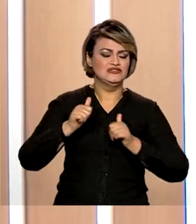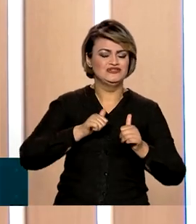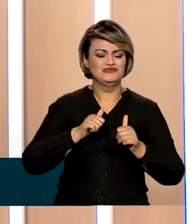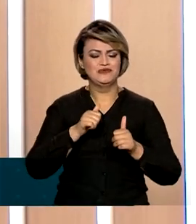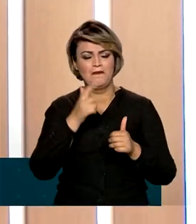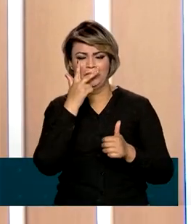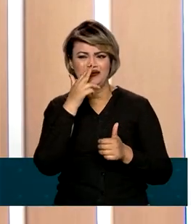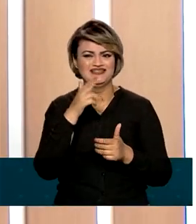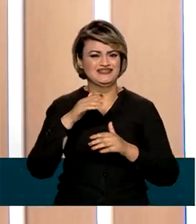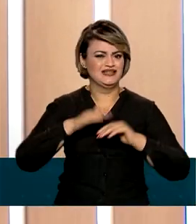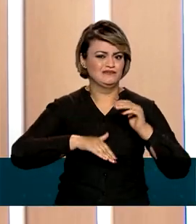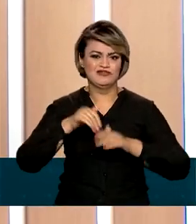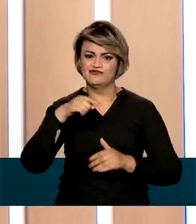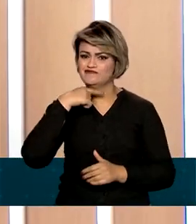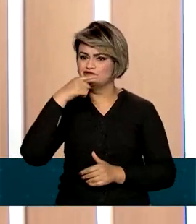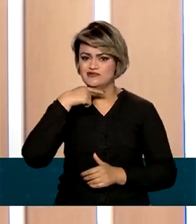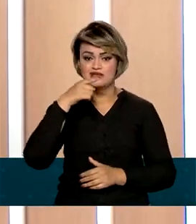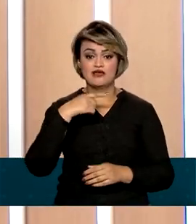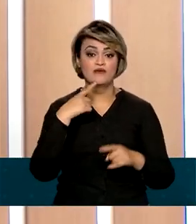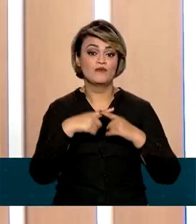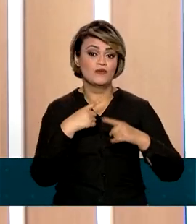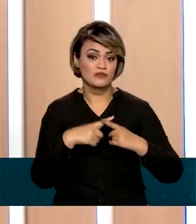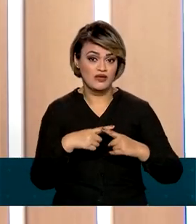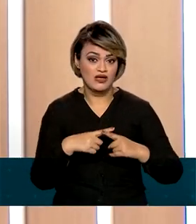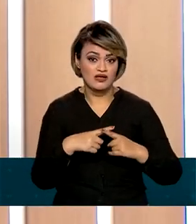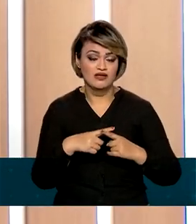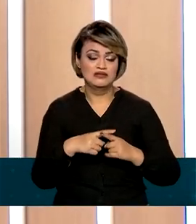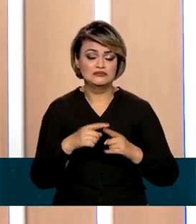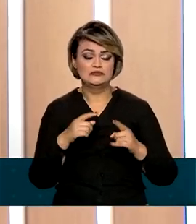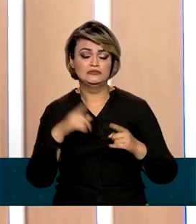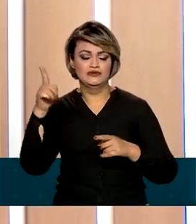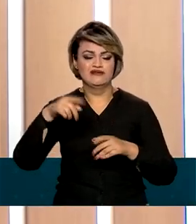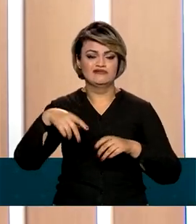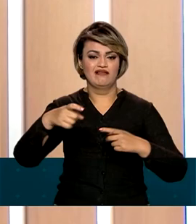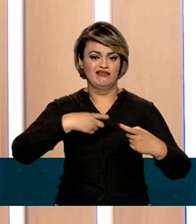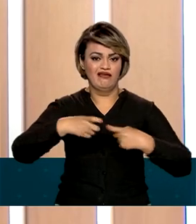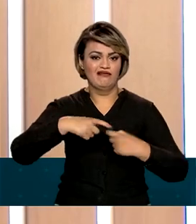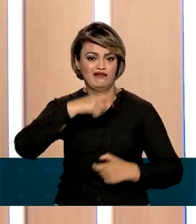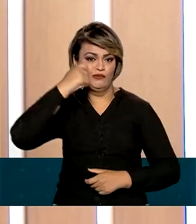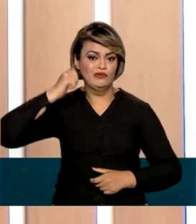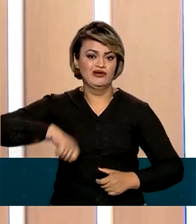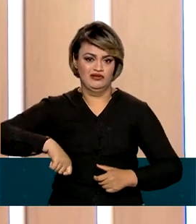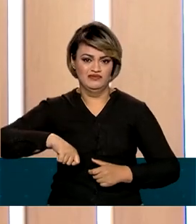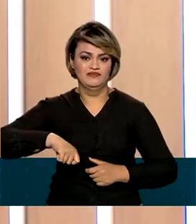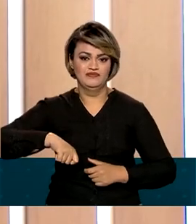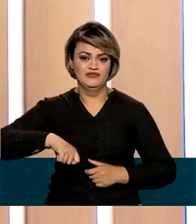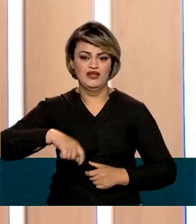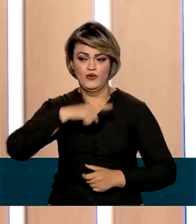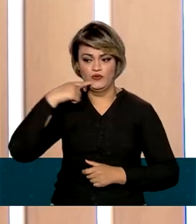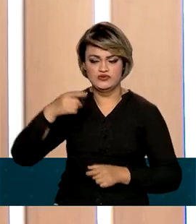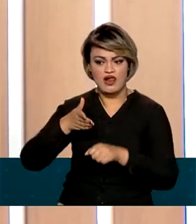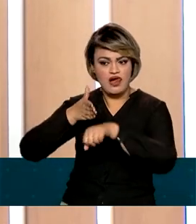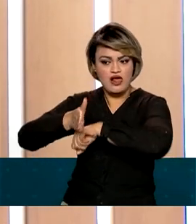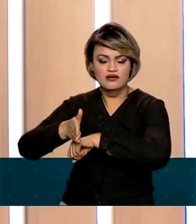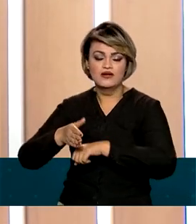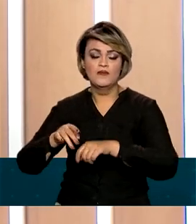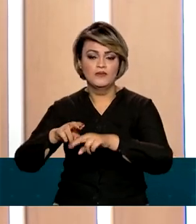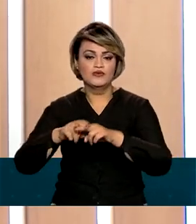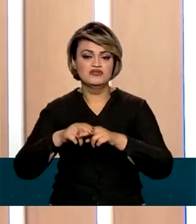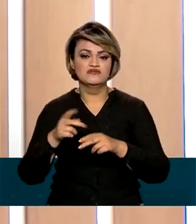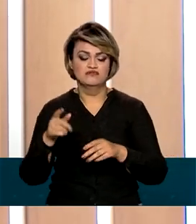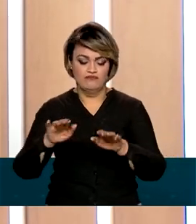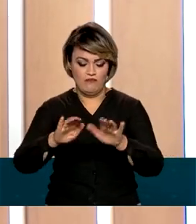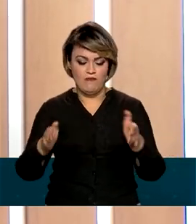distante, mais difícil de ser atingida em função desse conflito na Ucrânia após a invasão pela Rússia, que fez com que o preço